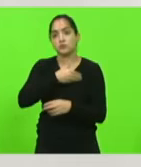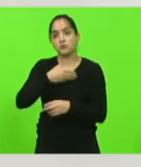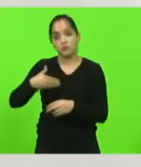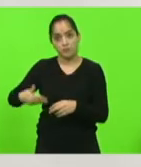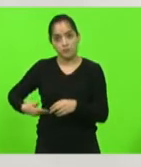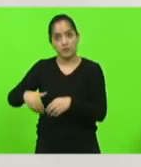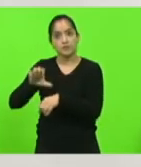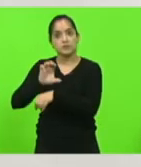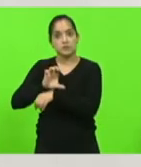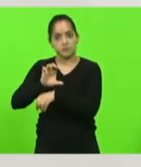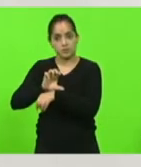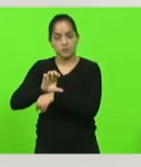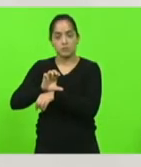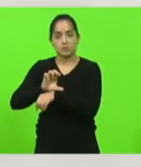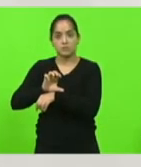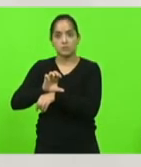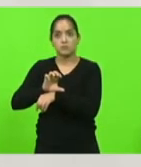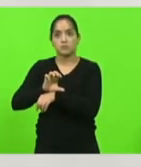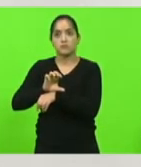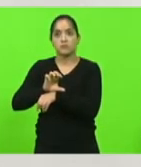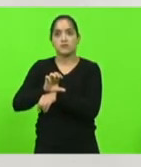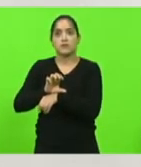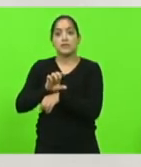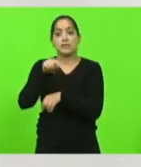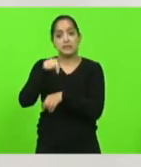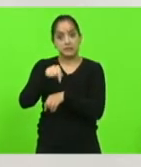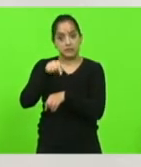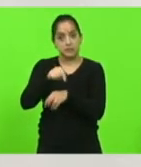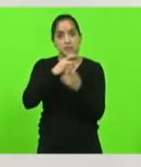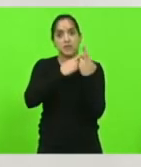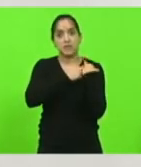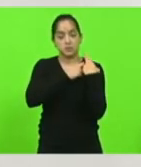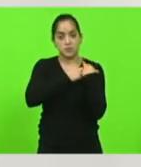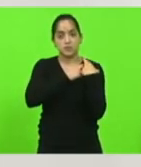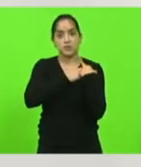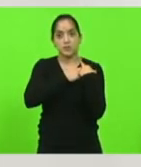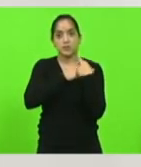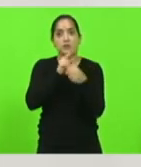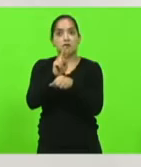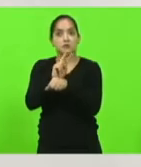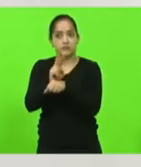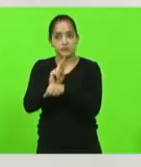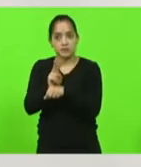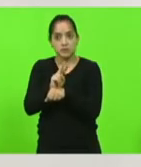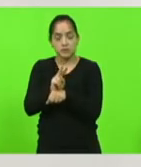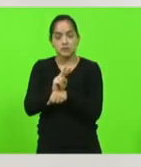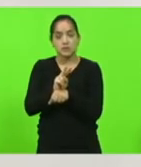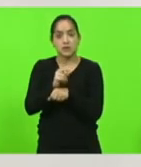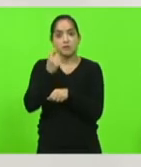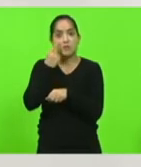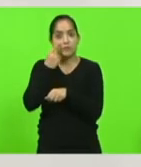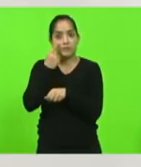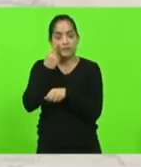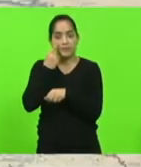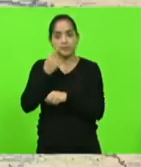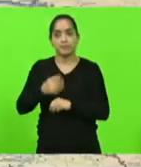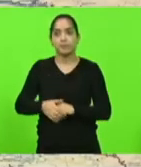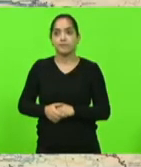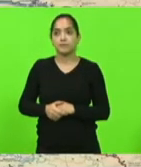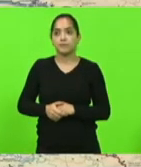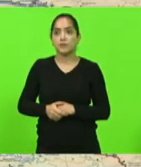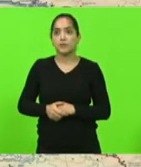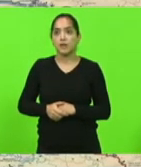executar e competência desta casa fiscalizar vamos ver como está a região